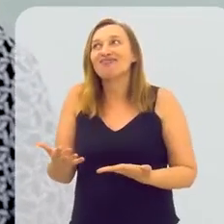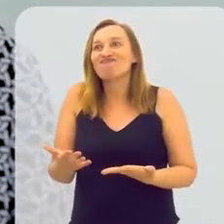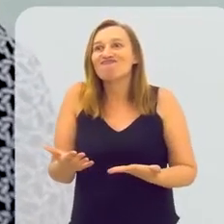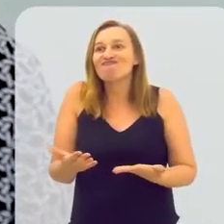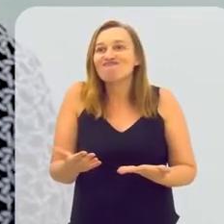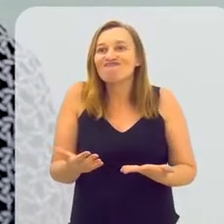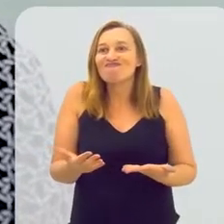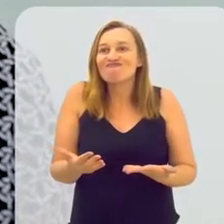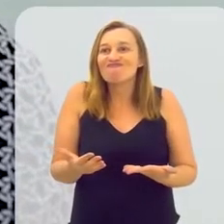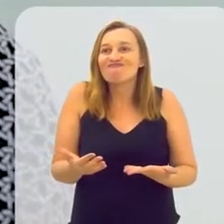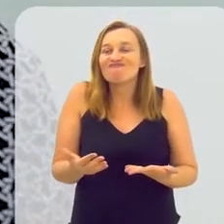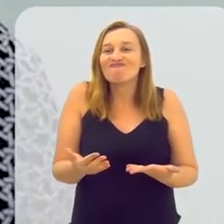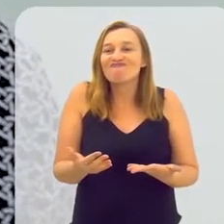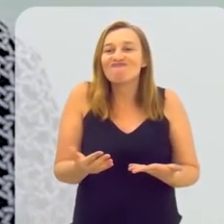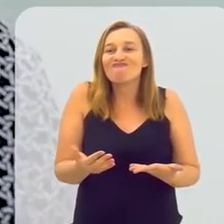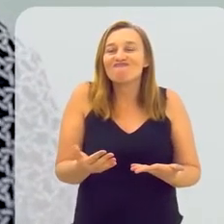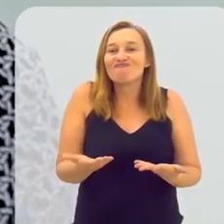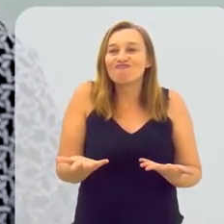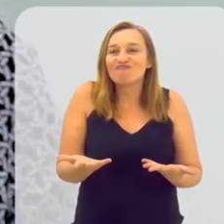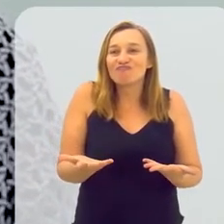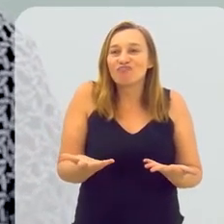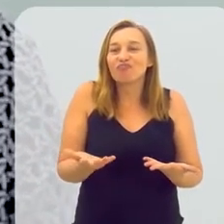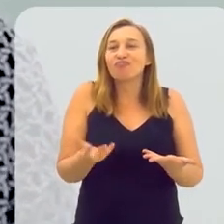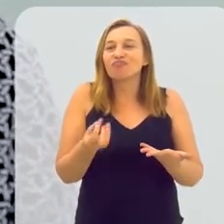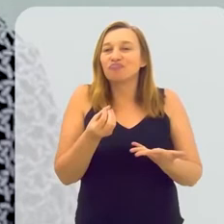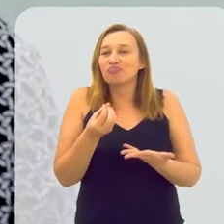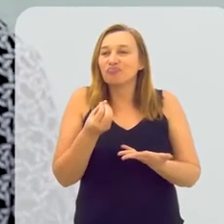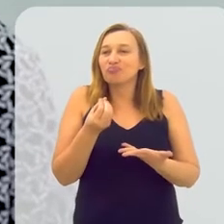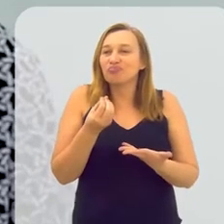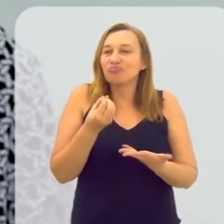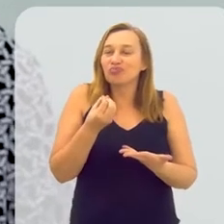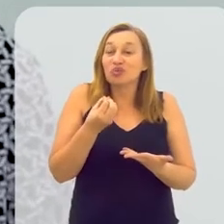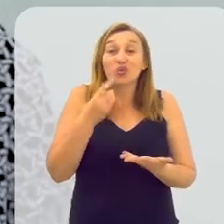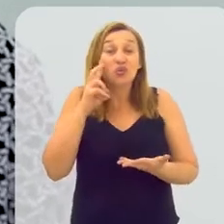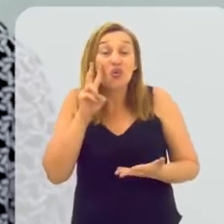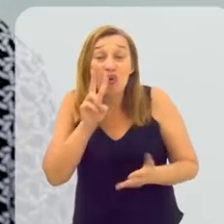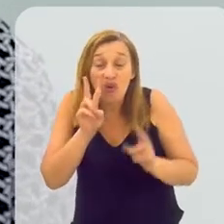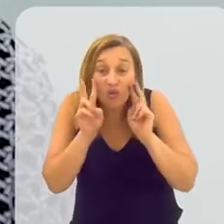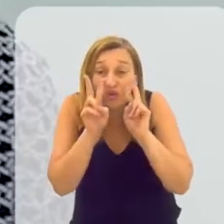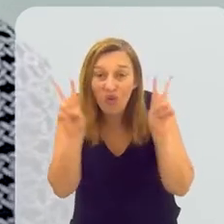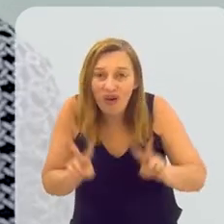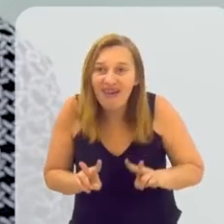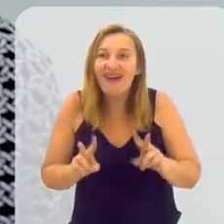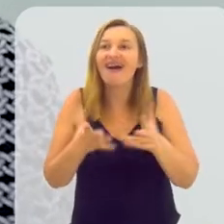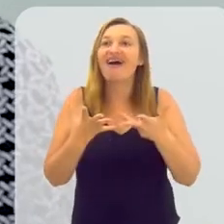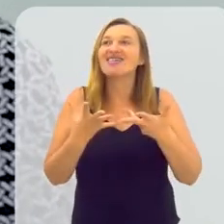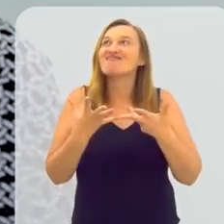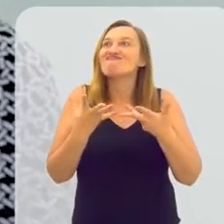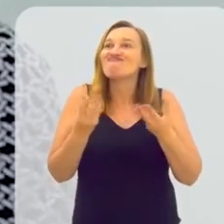perspectivas, das boas, do olhar